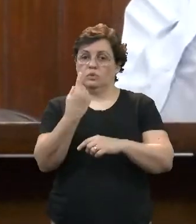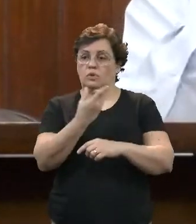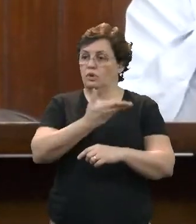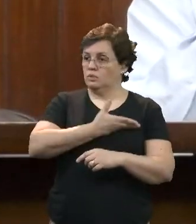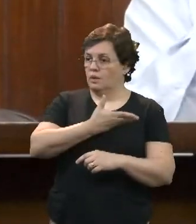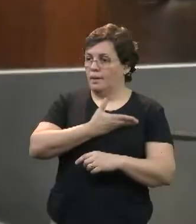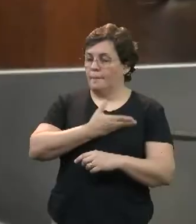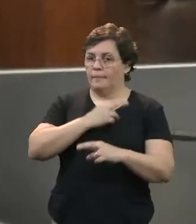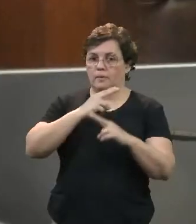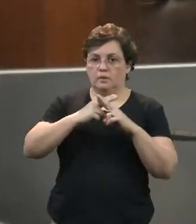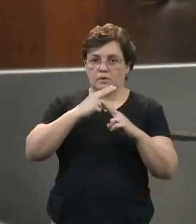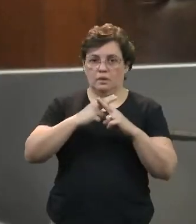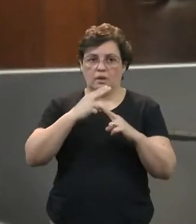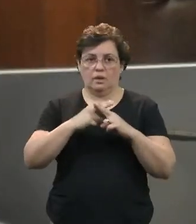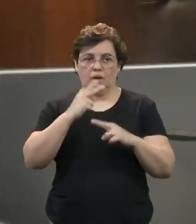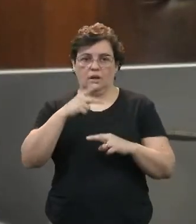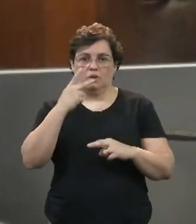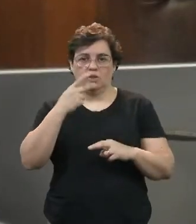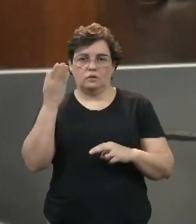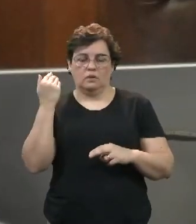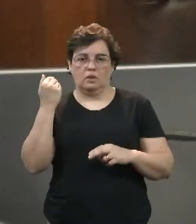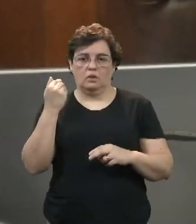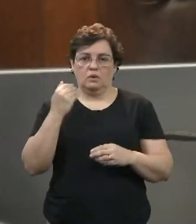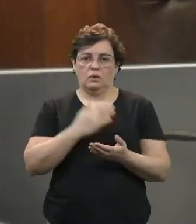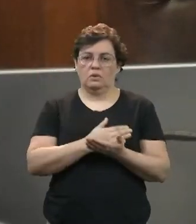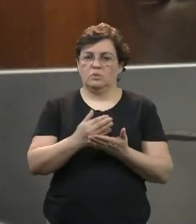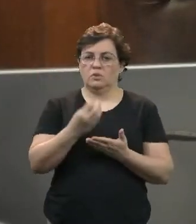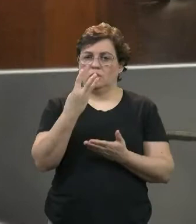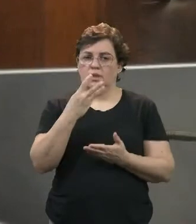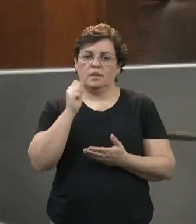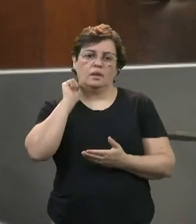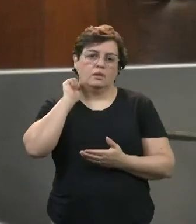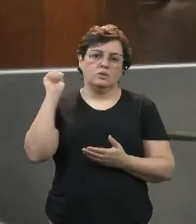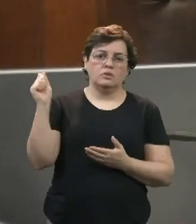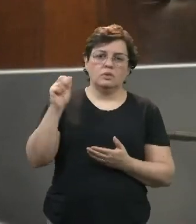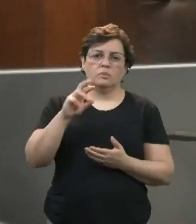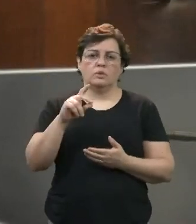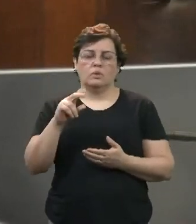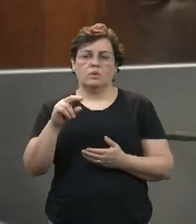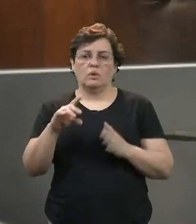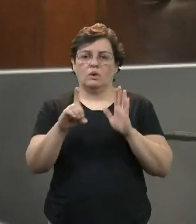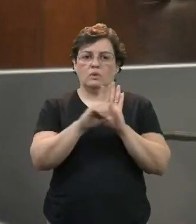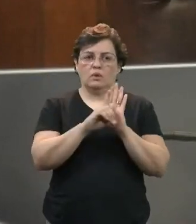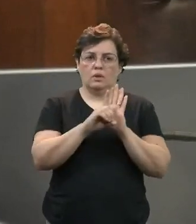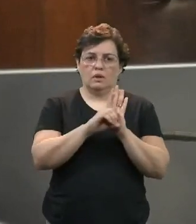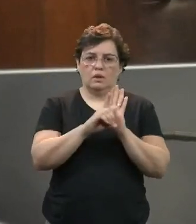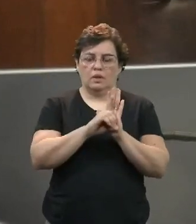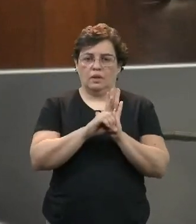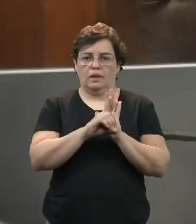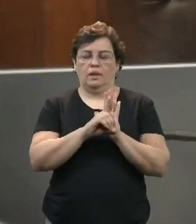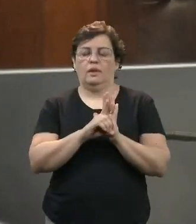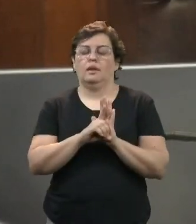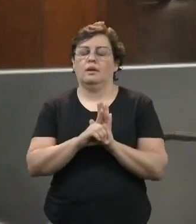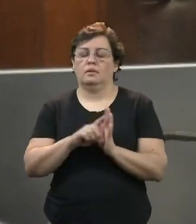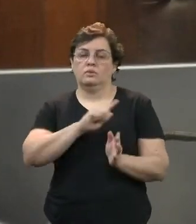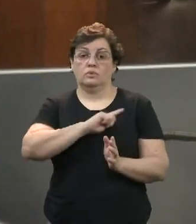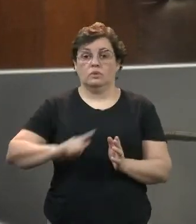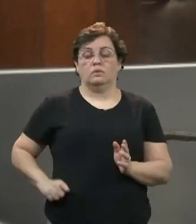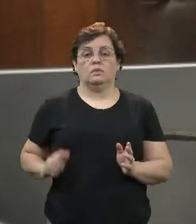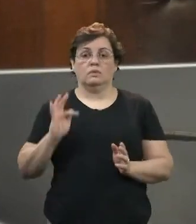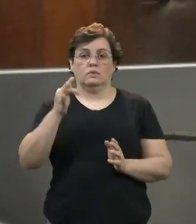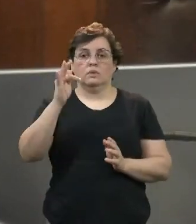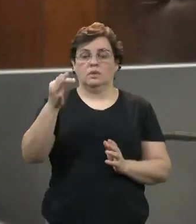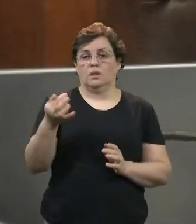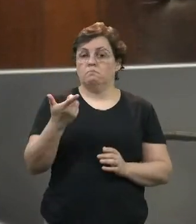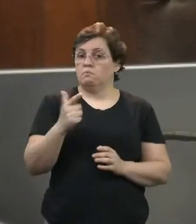Desde o dia 3 de abril, conforme decreto do governo federal, não está havendo a incidência do IOF. Isso também vem a